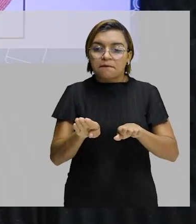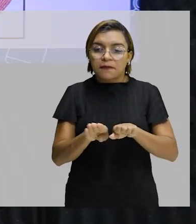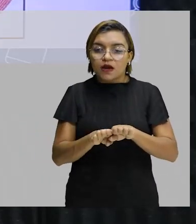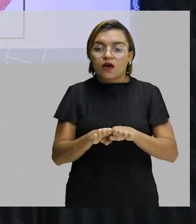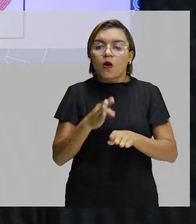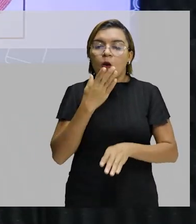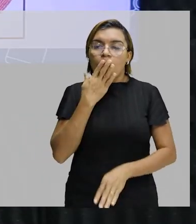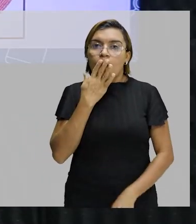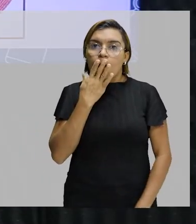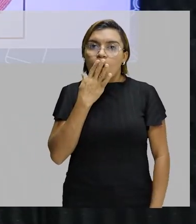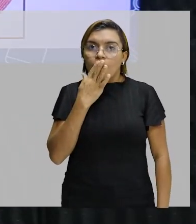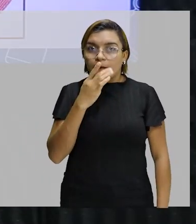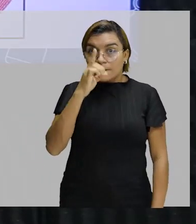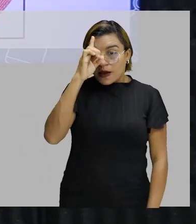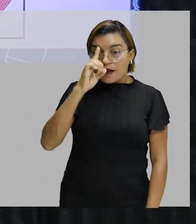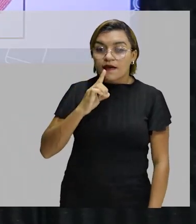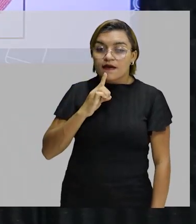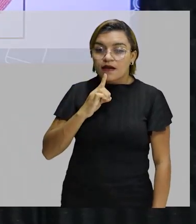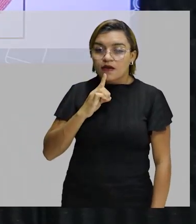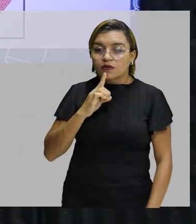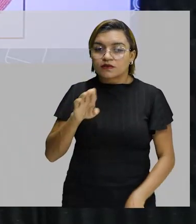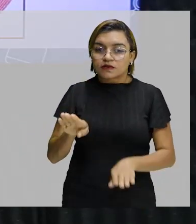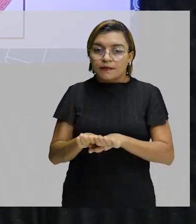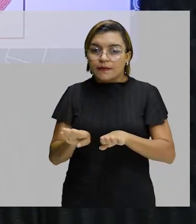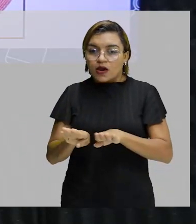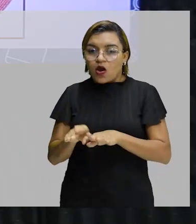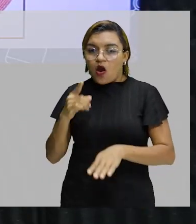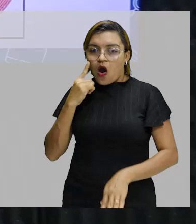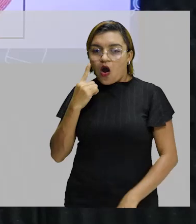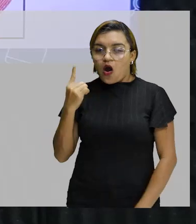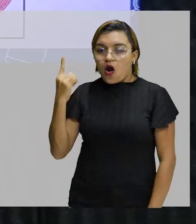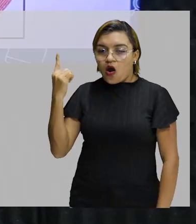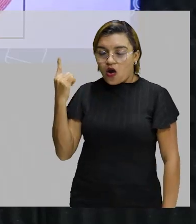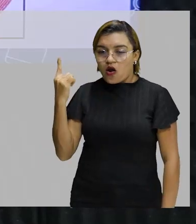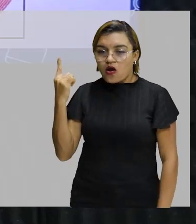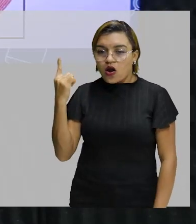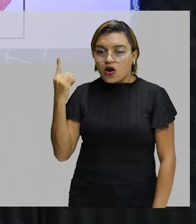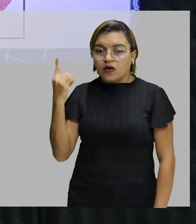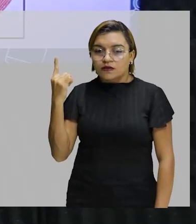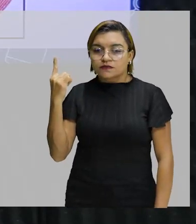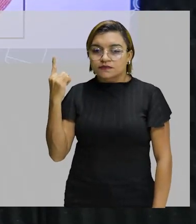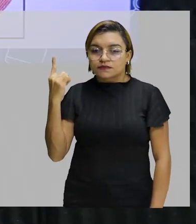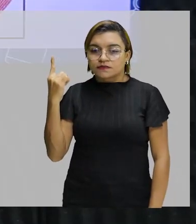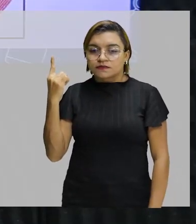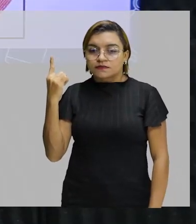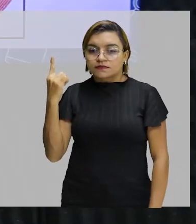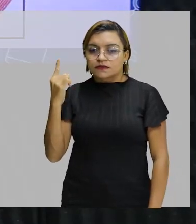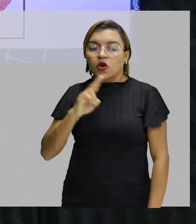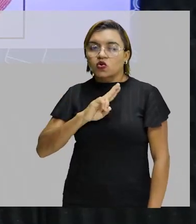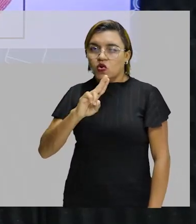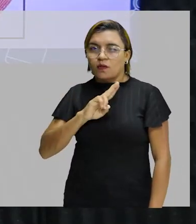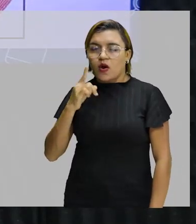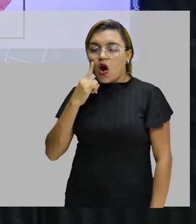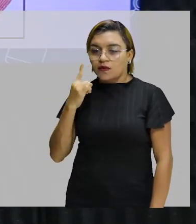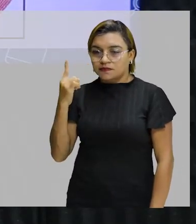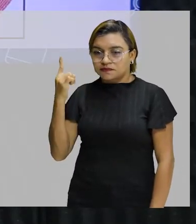o arremesso de peso. Daqui é que acontece o arremesso de peso.